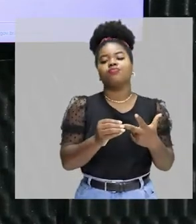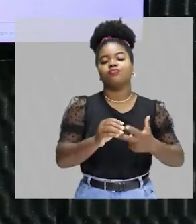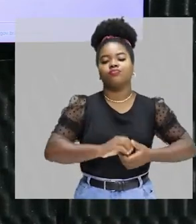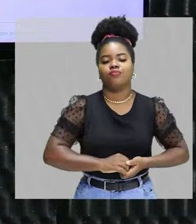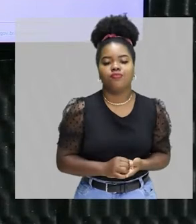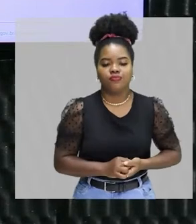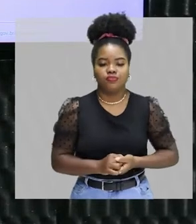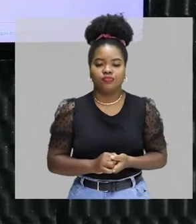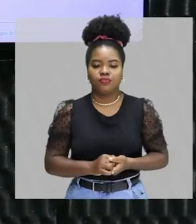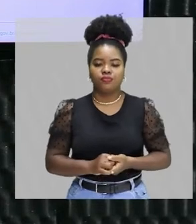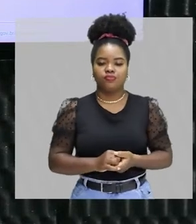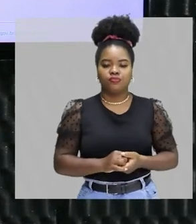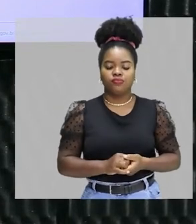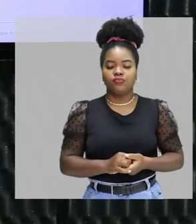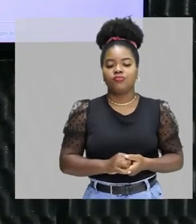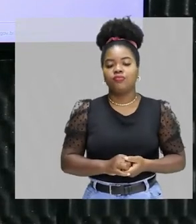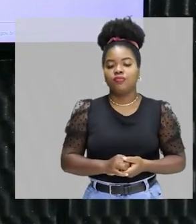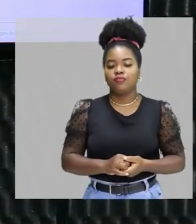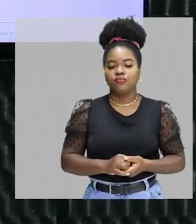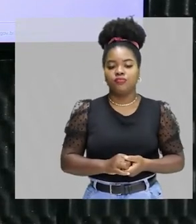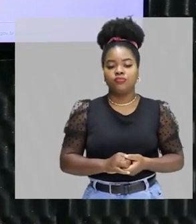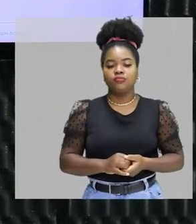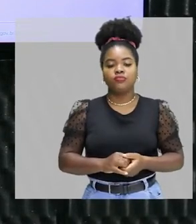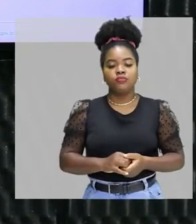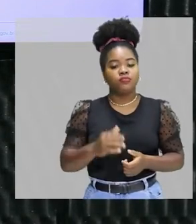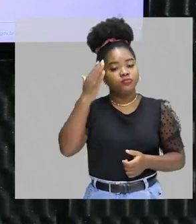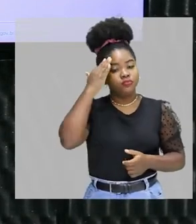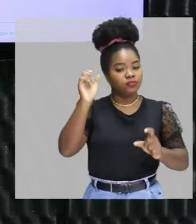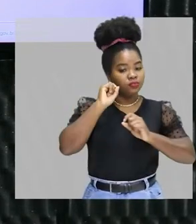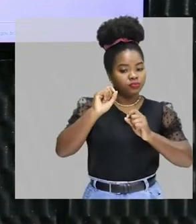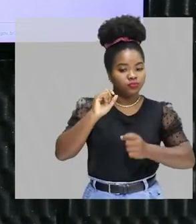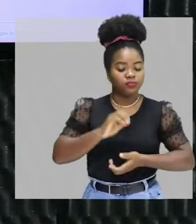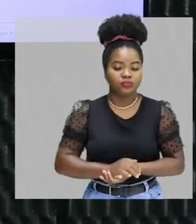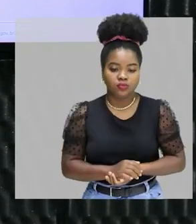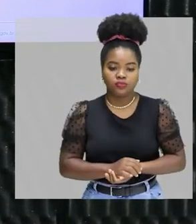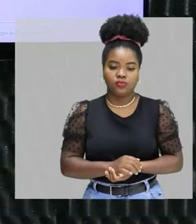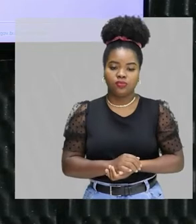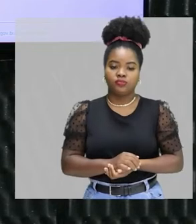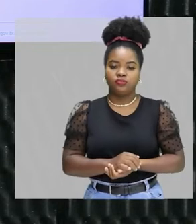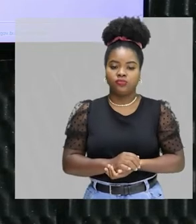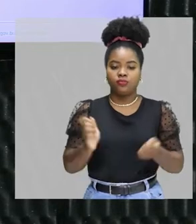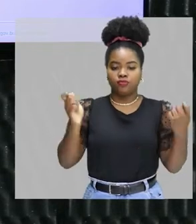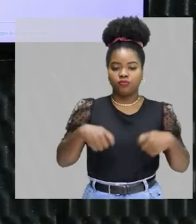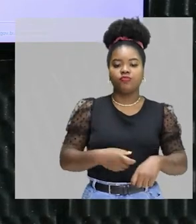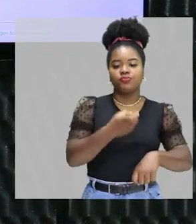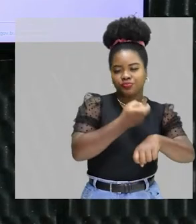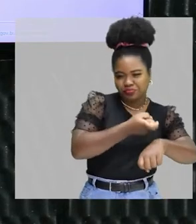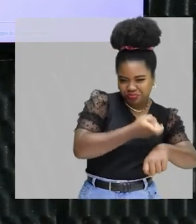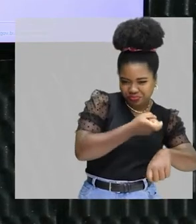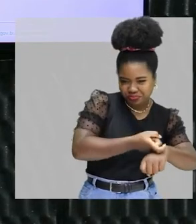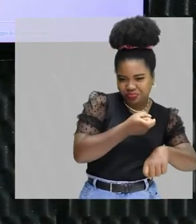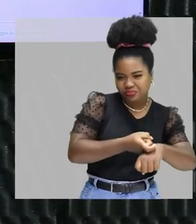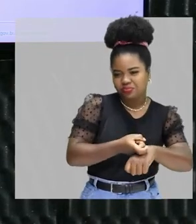sabemos que os componentes podem ser ou sólido, ou líquido, ou